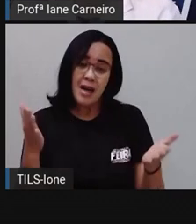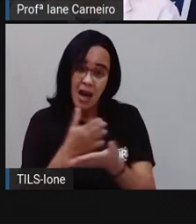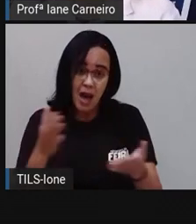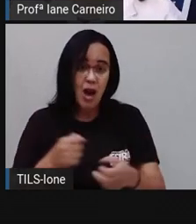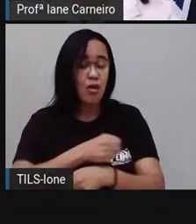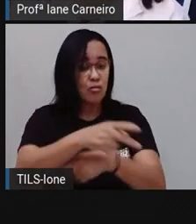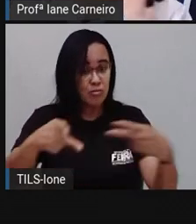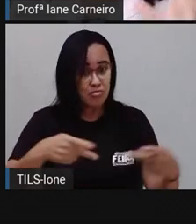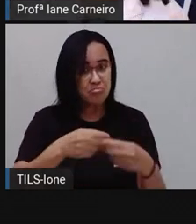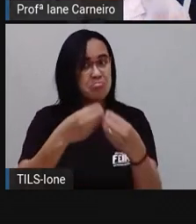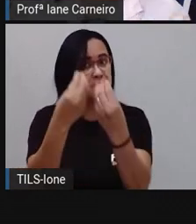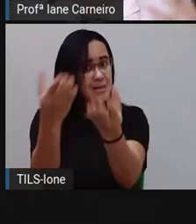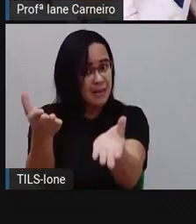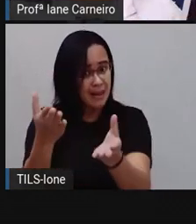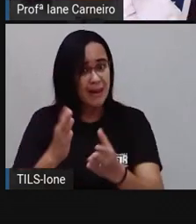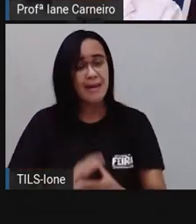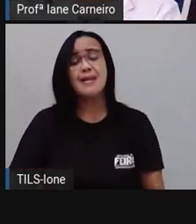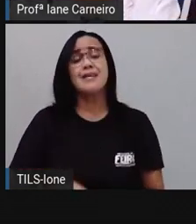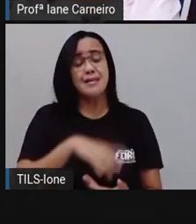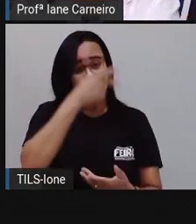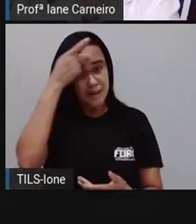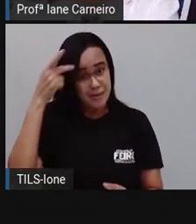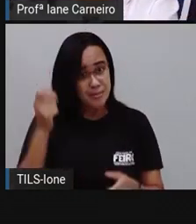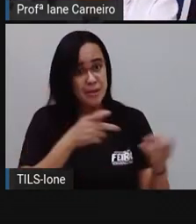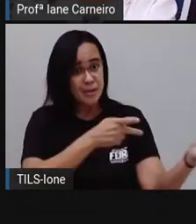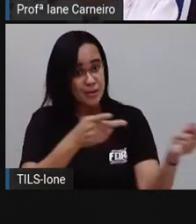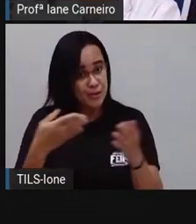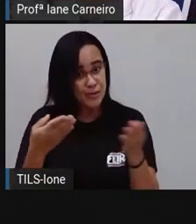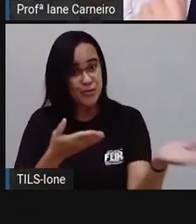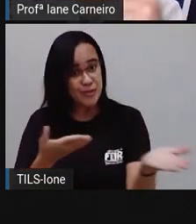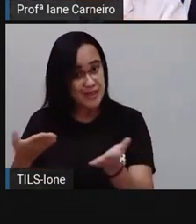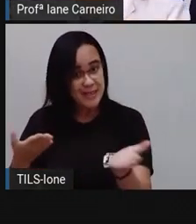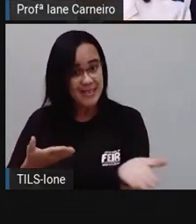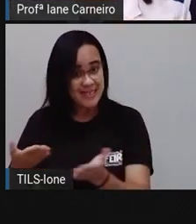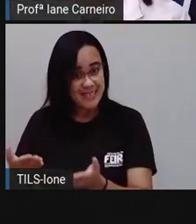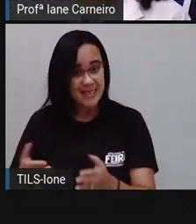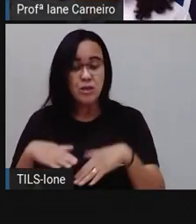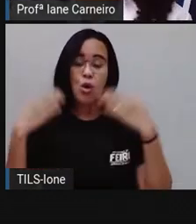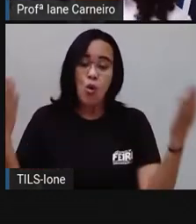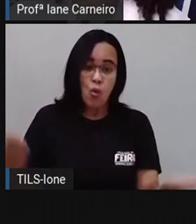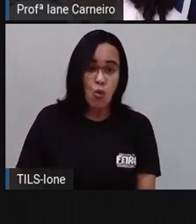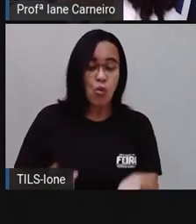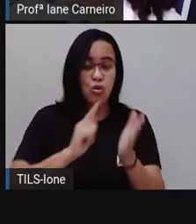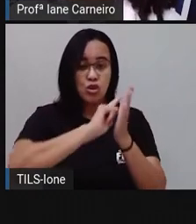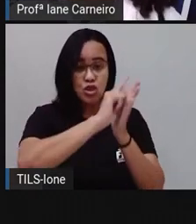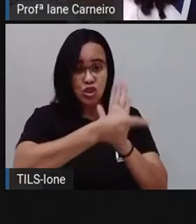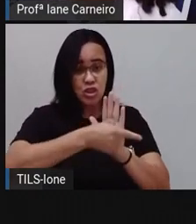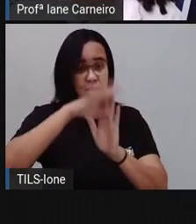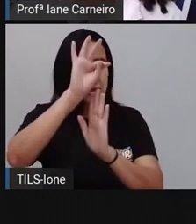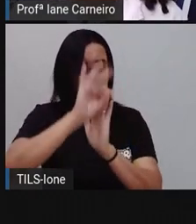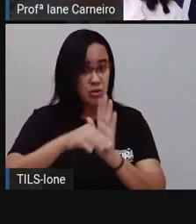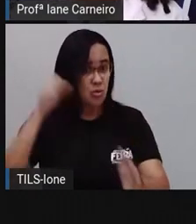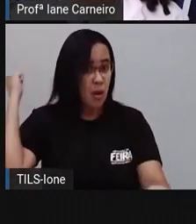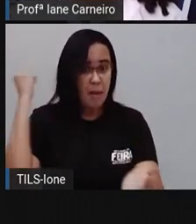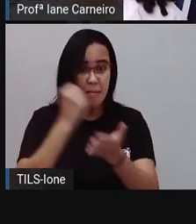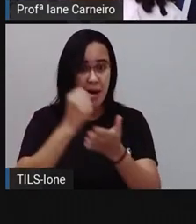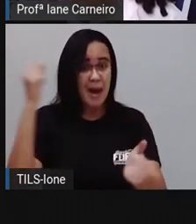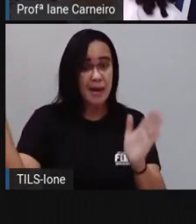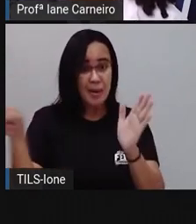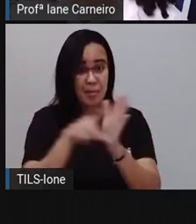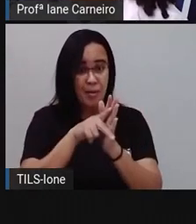deles, né? E hoje a vai falar sobre esse gênero textual. Tão marcante aqui em nossa região nordeste, tá bom?